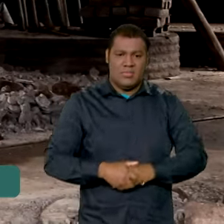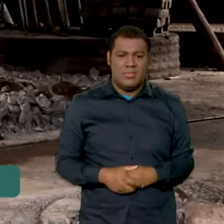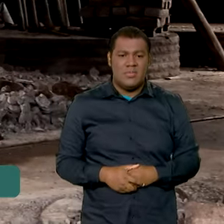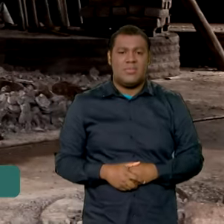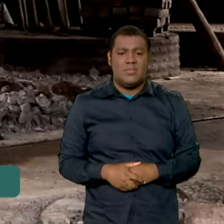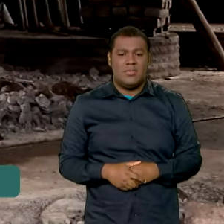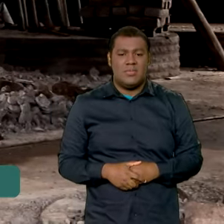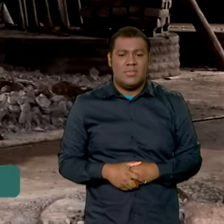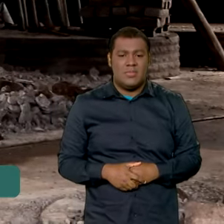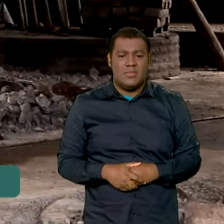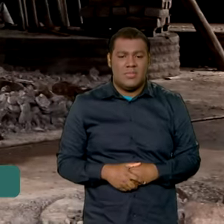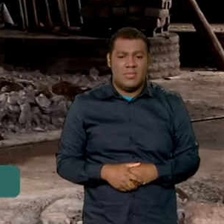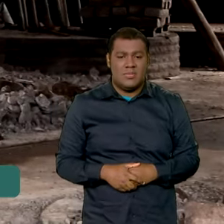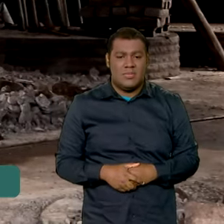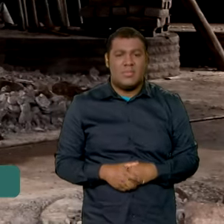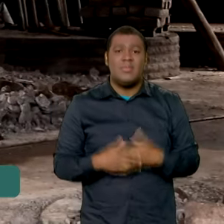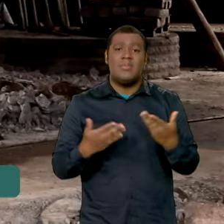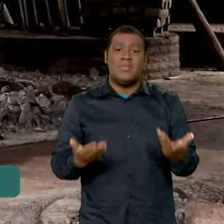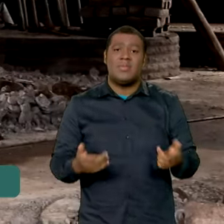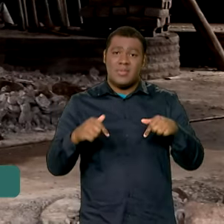uma grande ajuda, né?